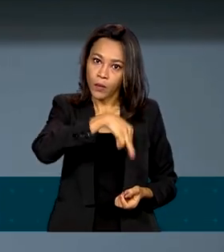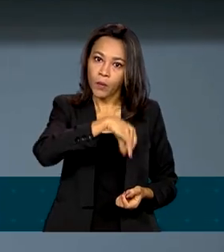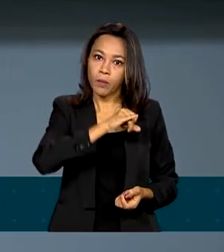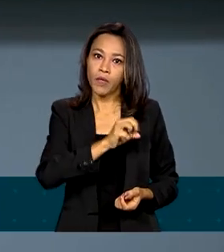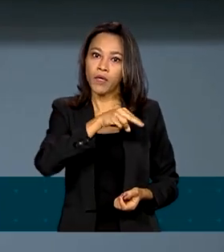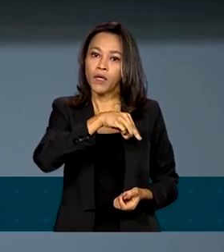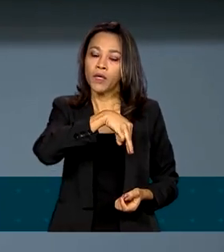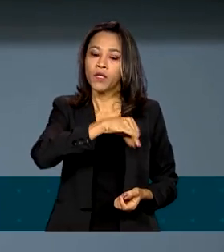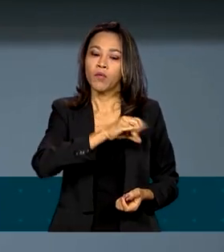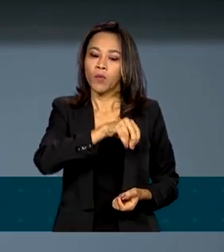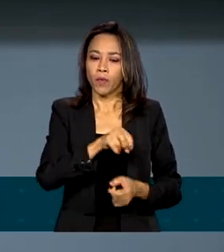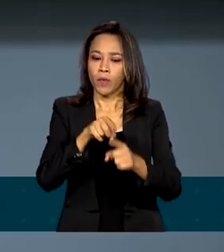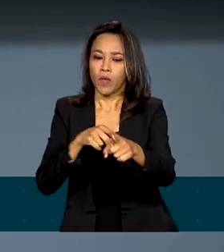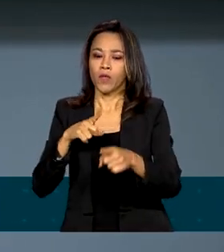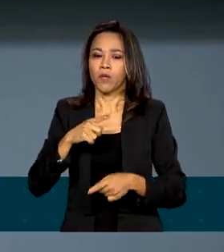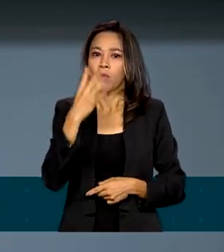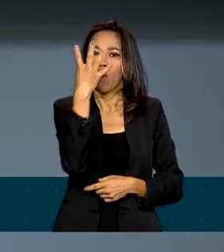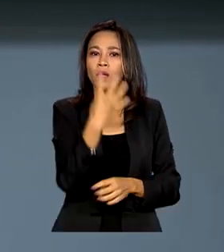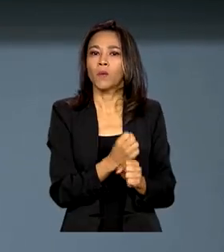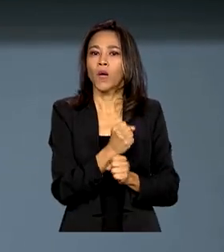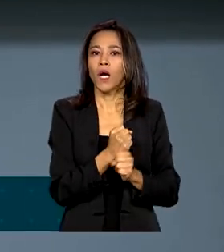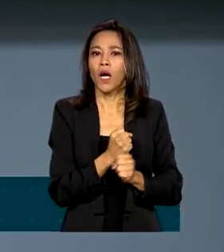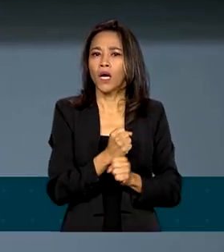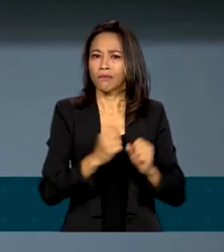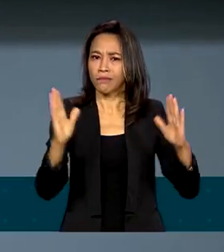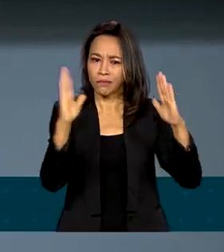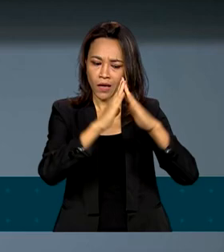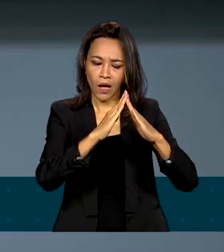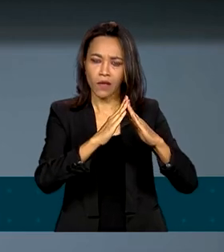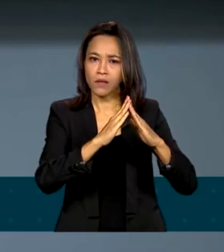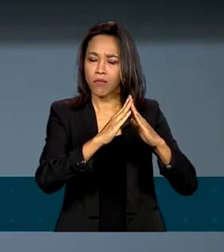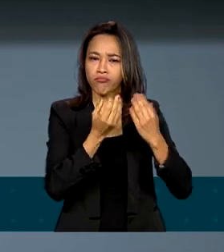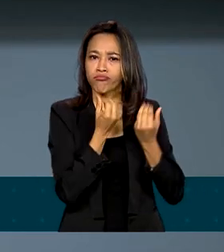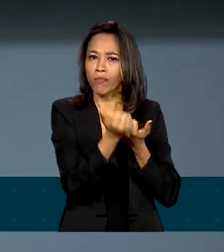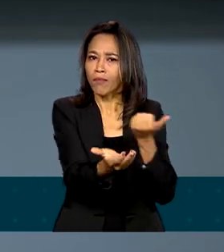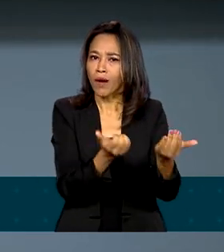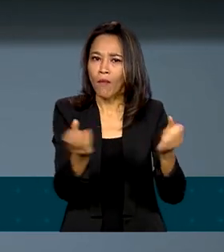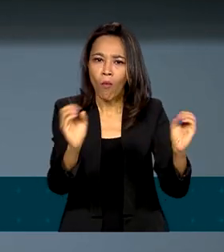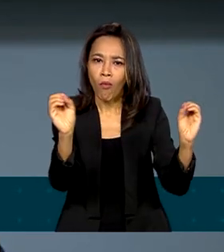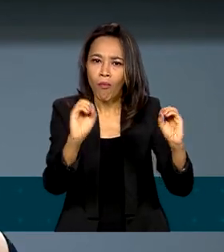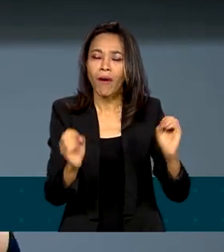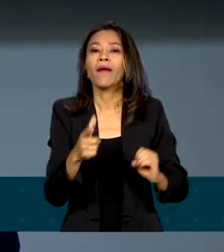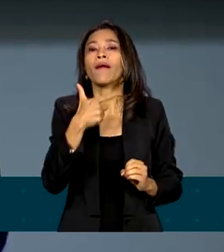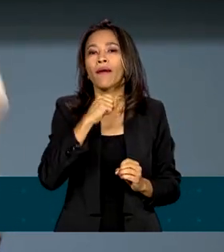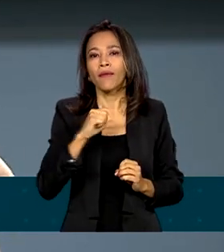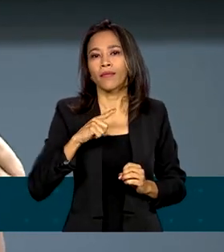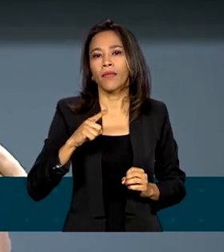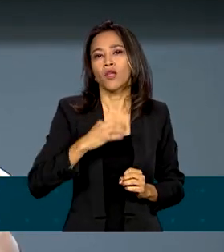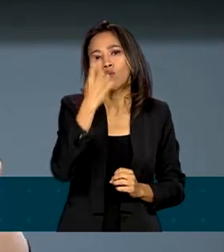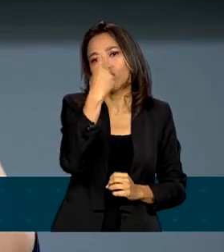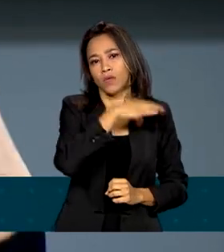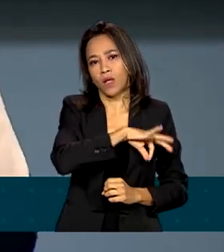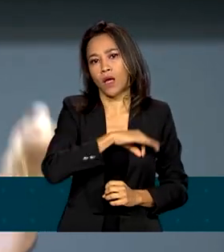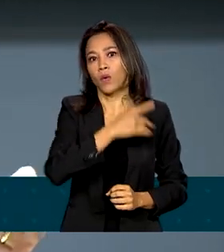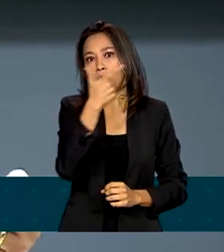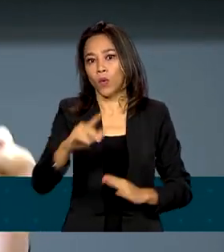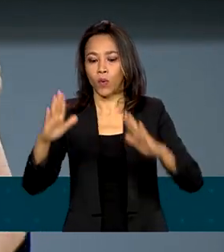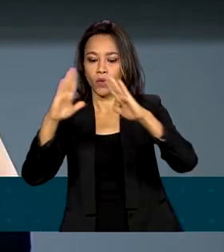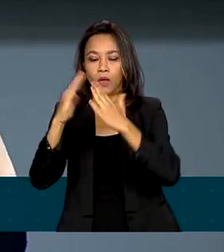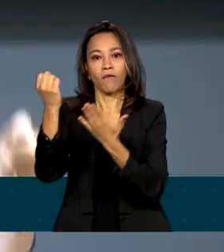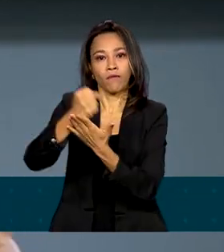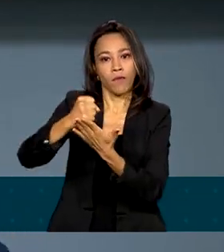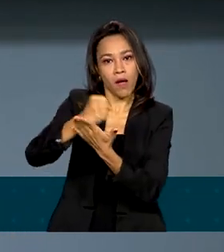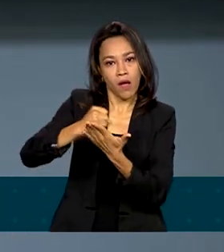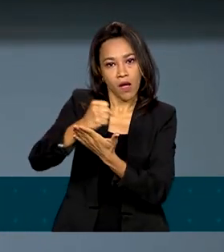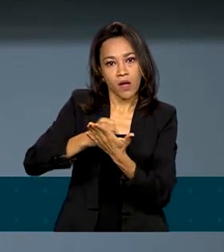quatro anos sem se garantir casa popular para quem ganha até um salário mínimo e meio. Nós estamos falando de farmácia popular que ficou muito